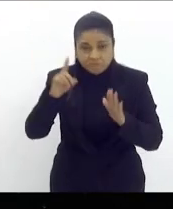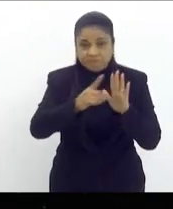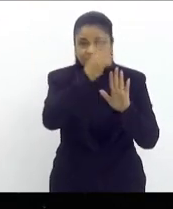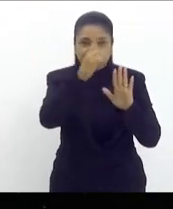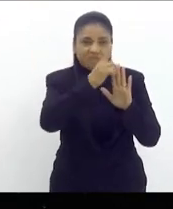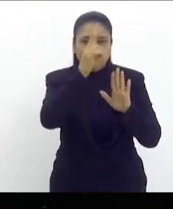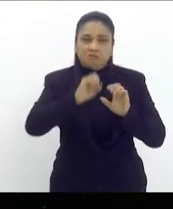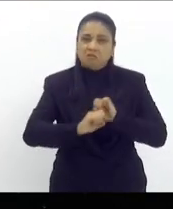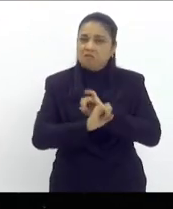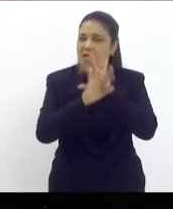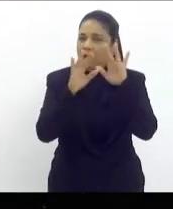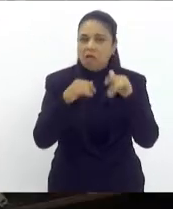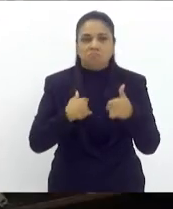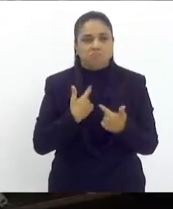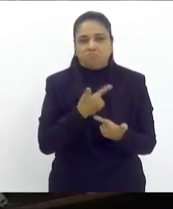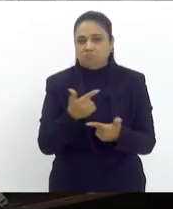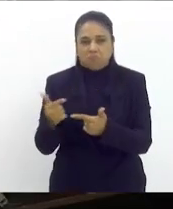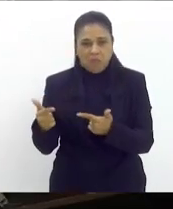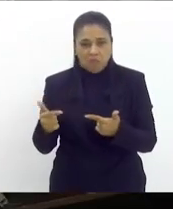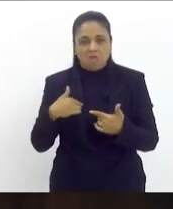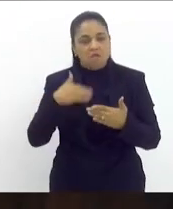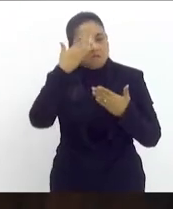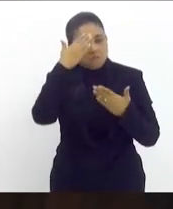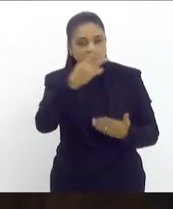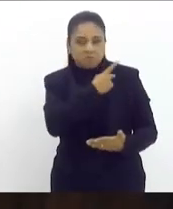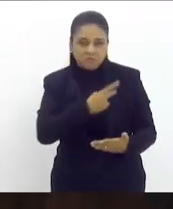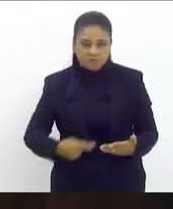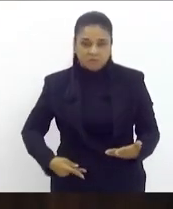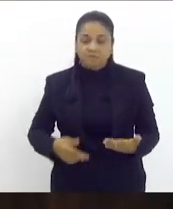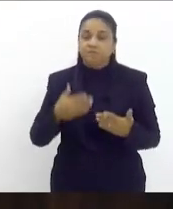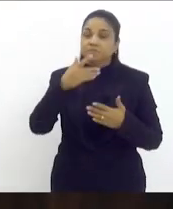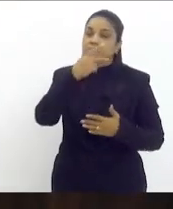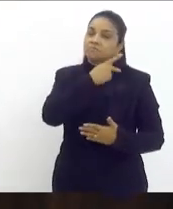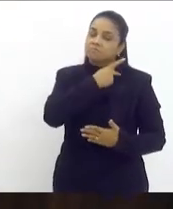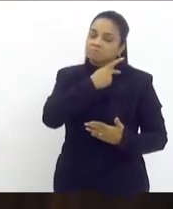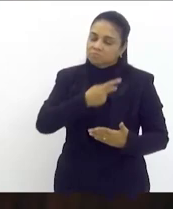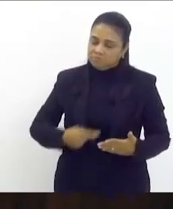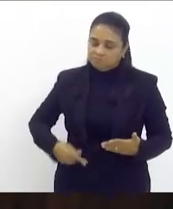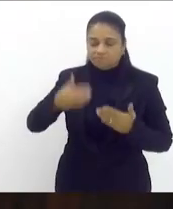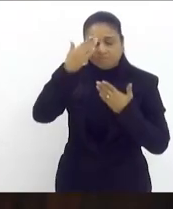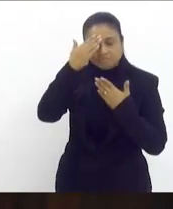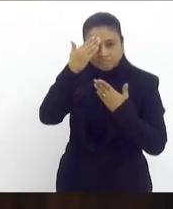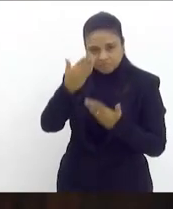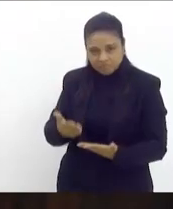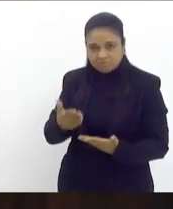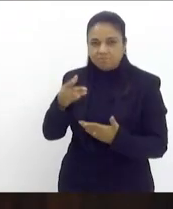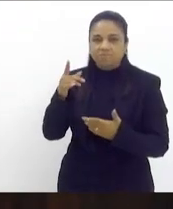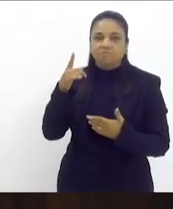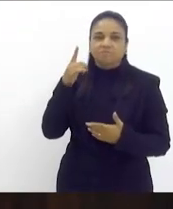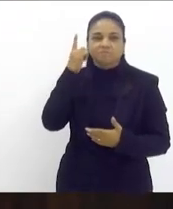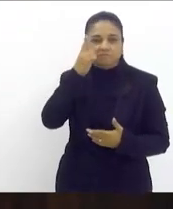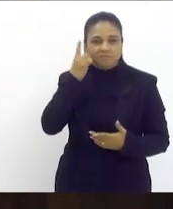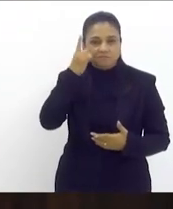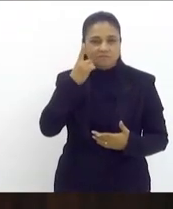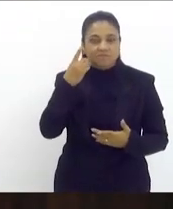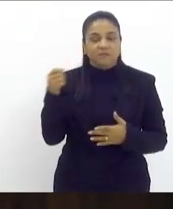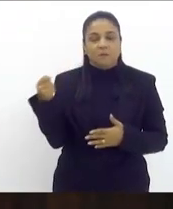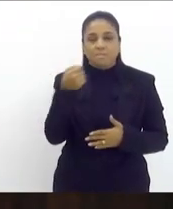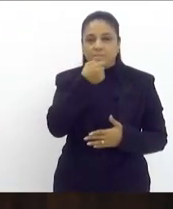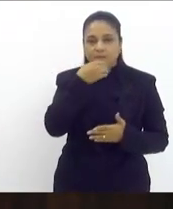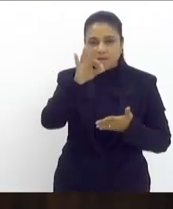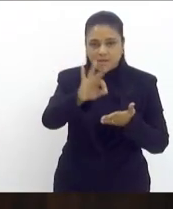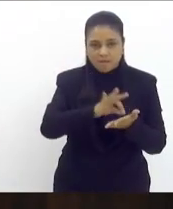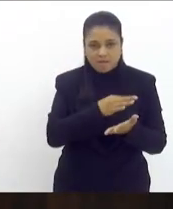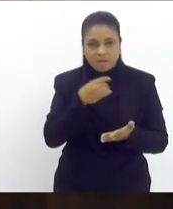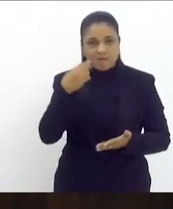transparente obrigado presidente agradecendo a deputada Élica Taquimoto segundo orador inscrito é a nobre deputada Renata Souza